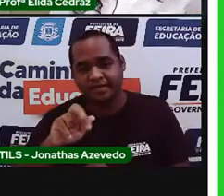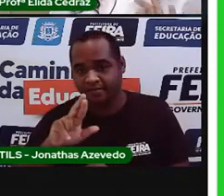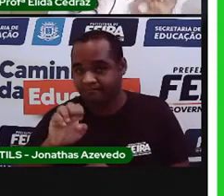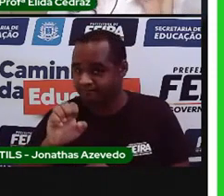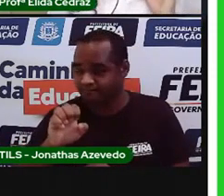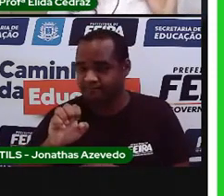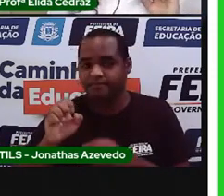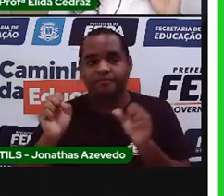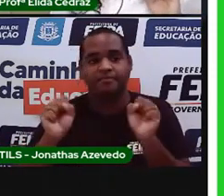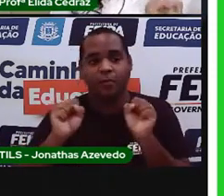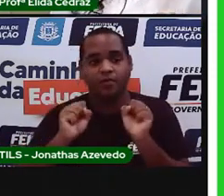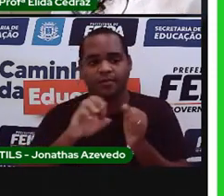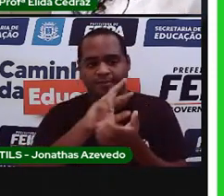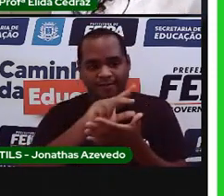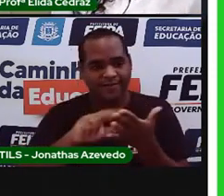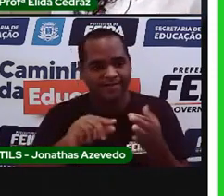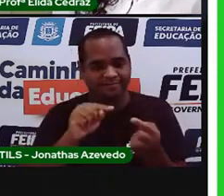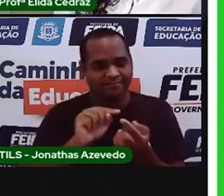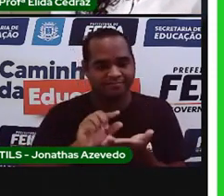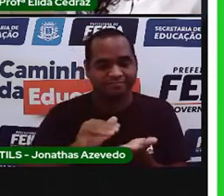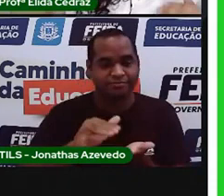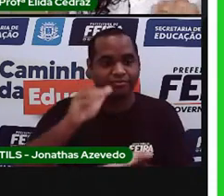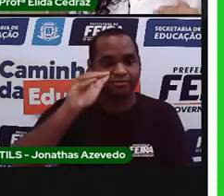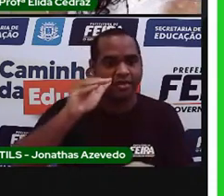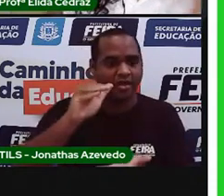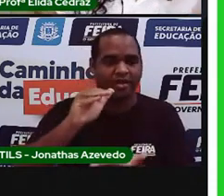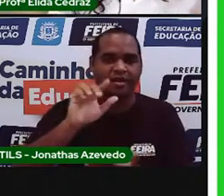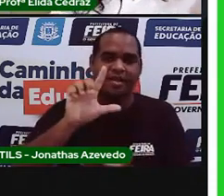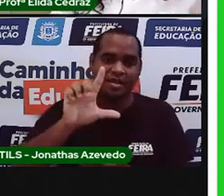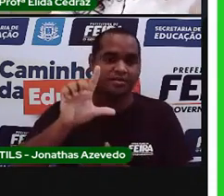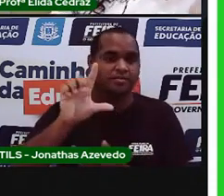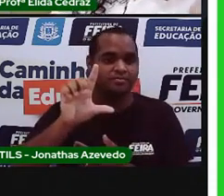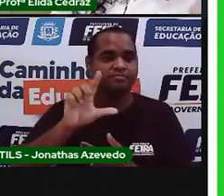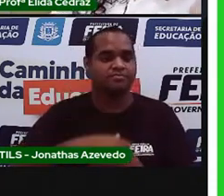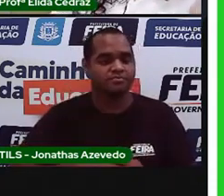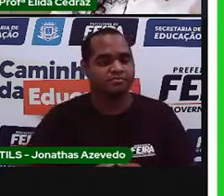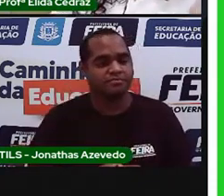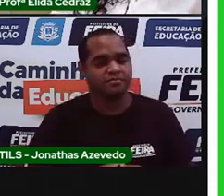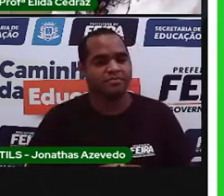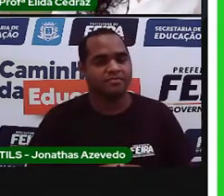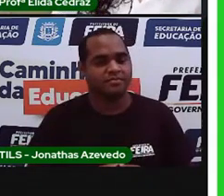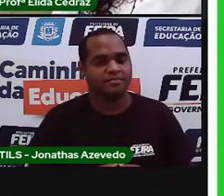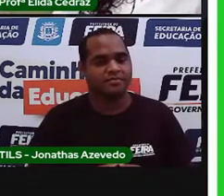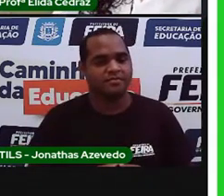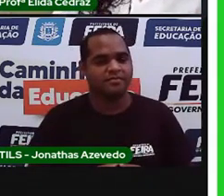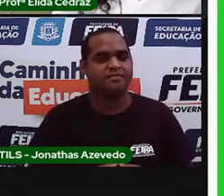todos têm a sua capacidade medida por litros.